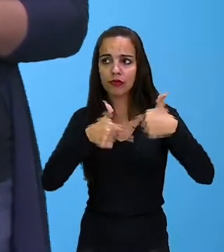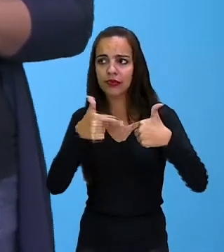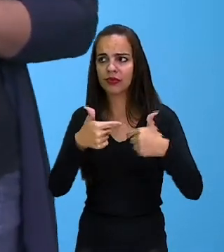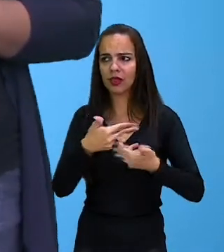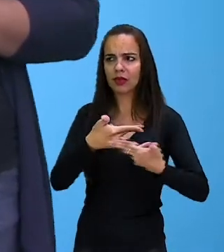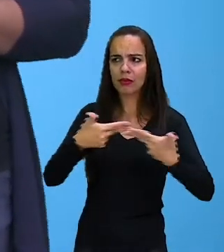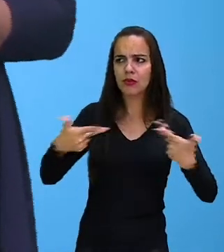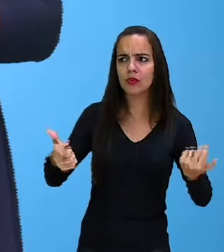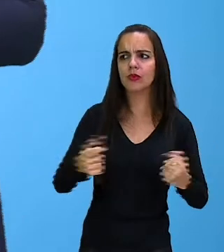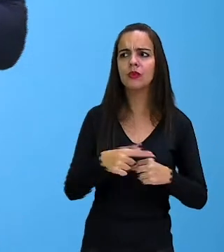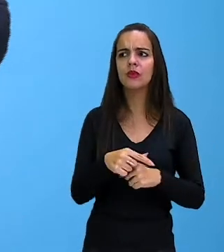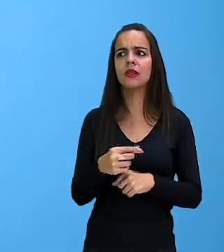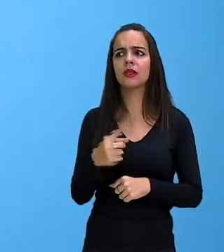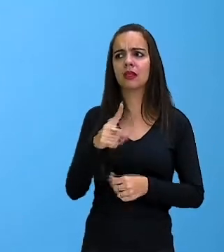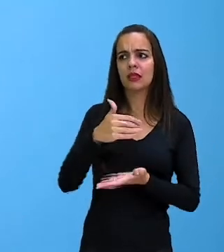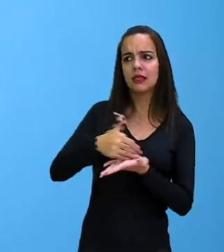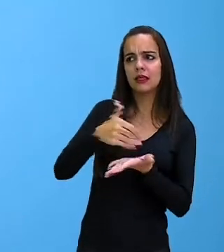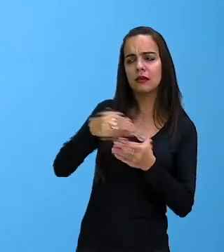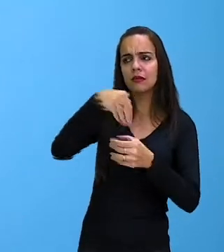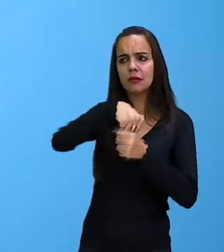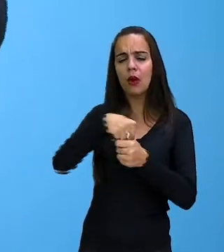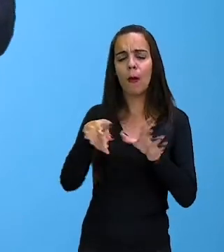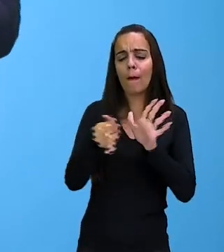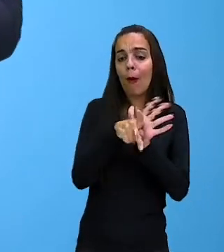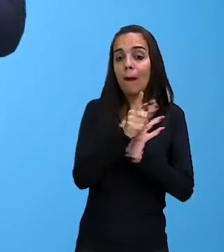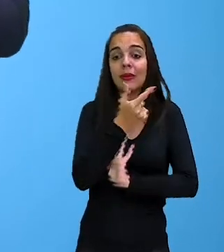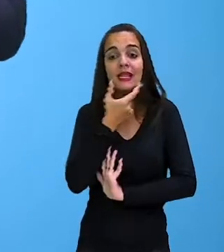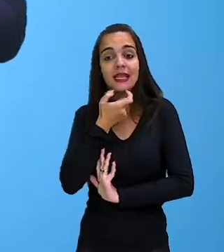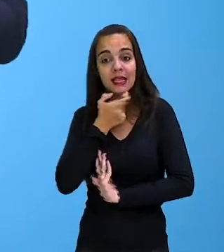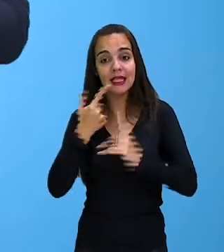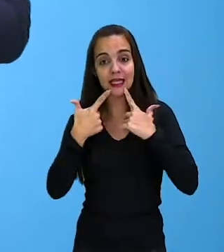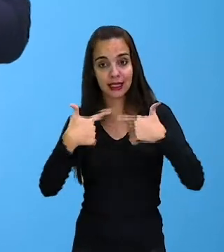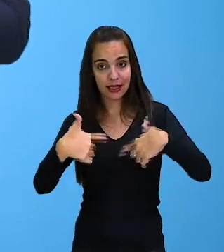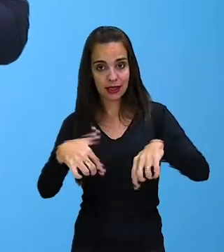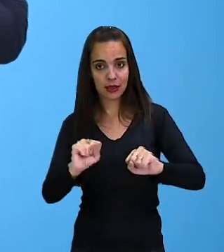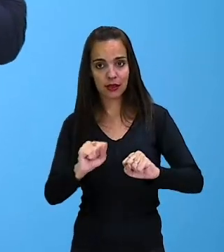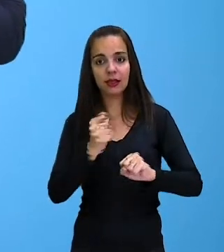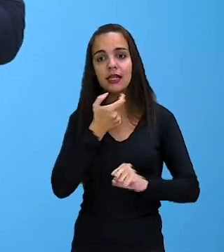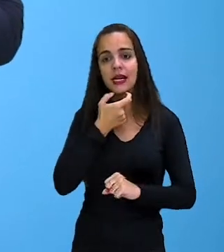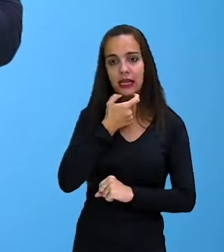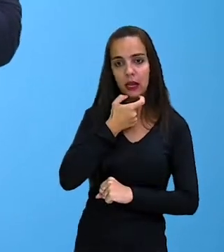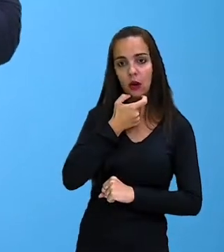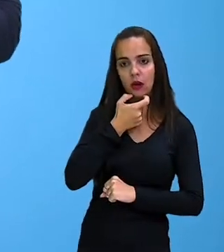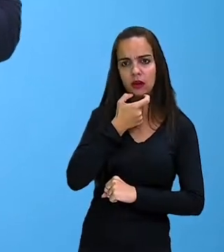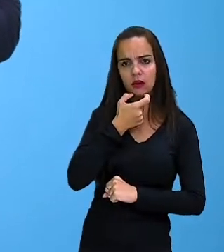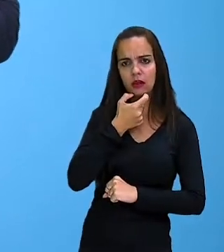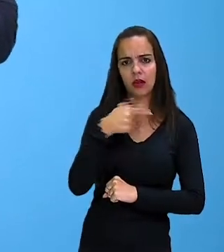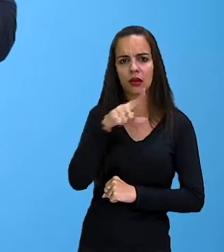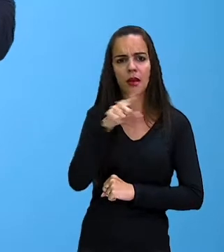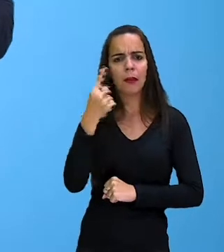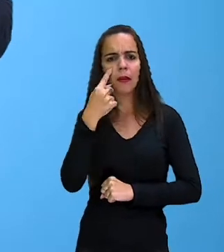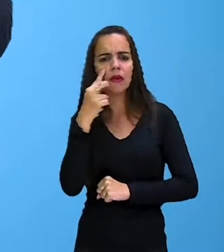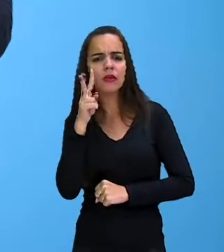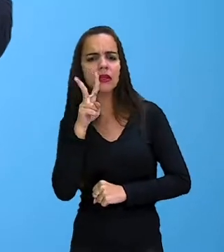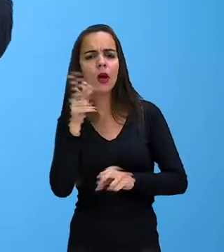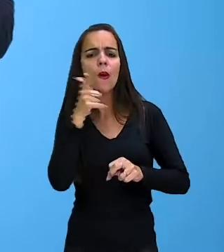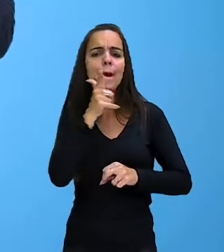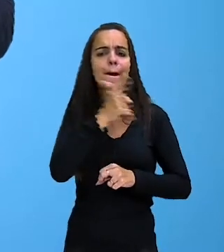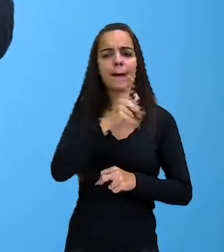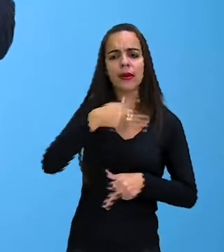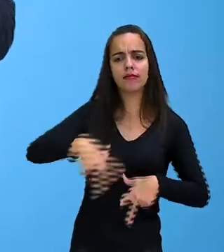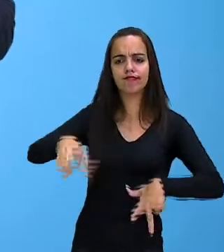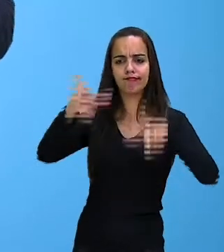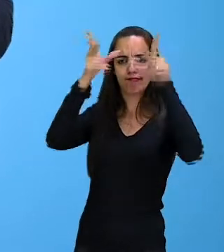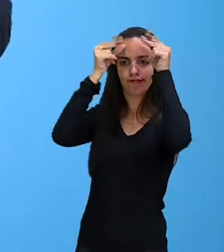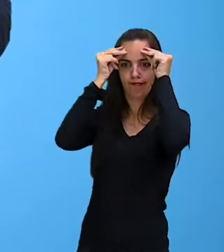coisas na língua inglesa para conquistar um vocabulário melhor.